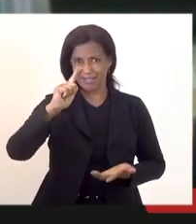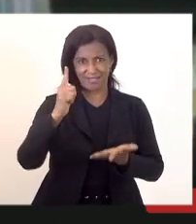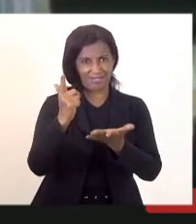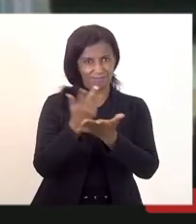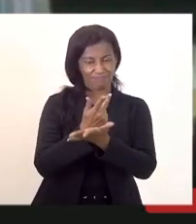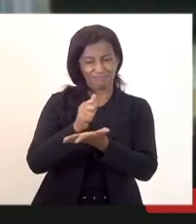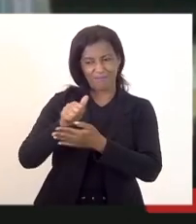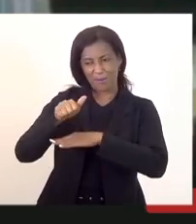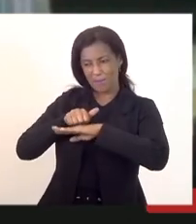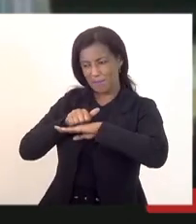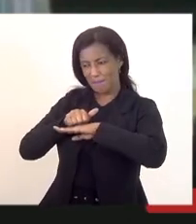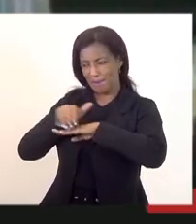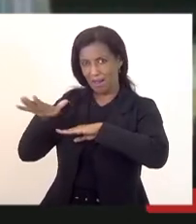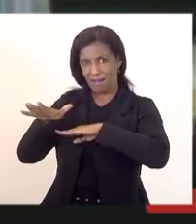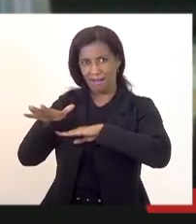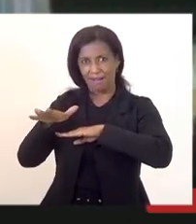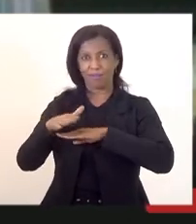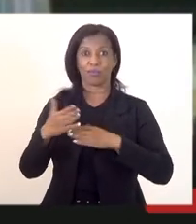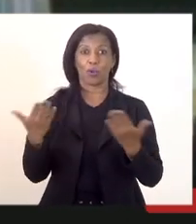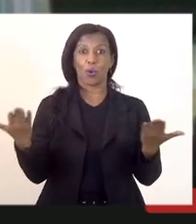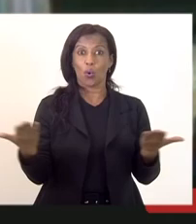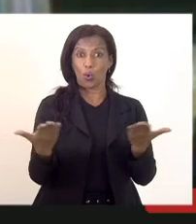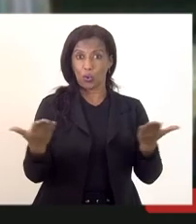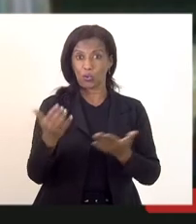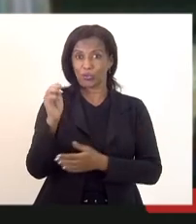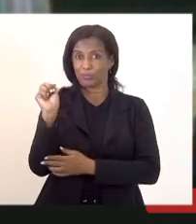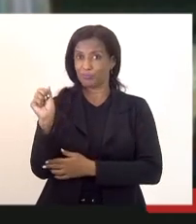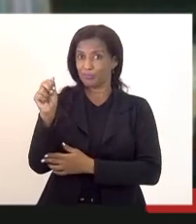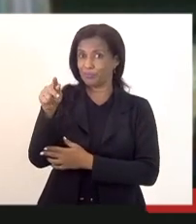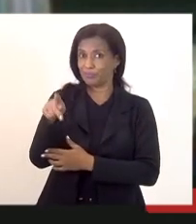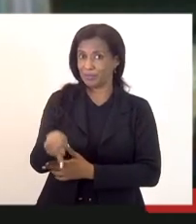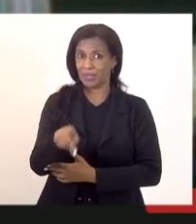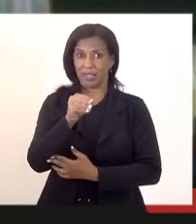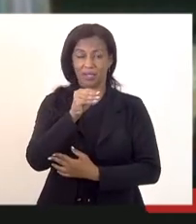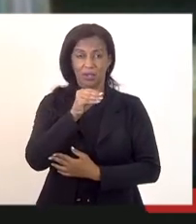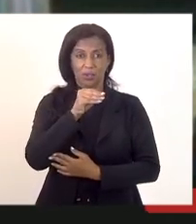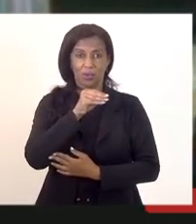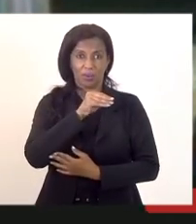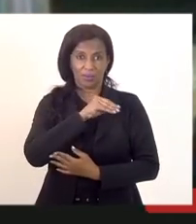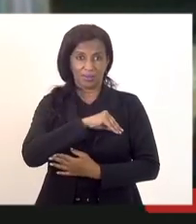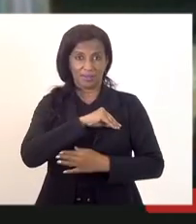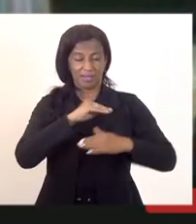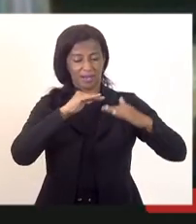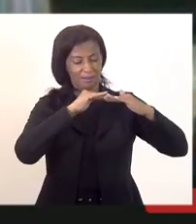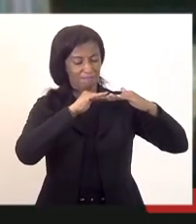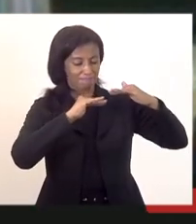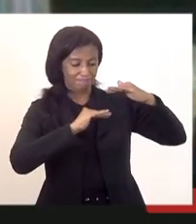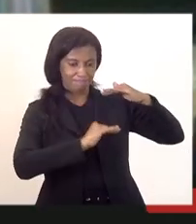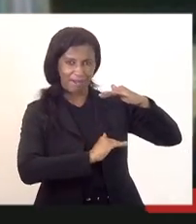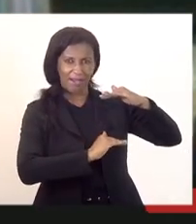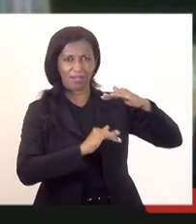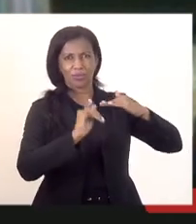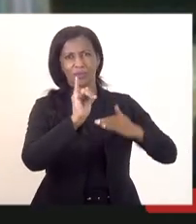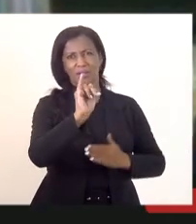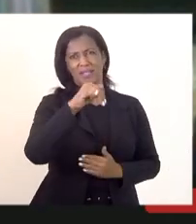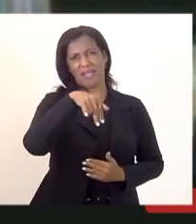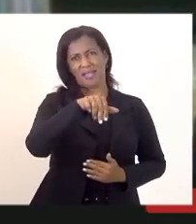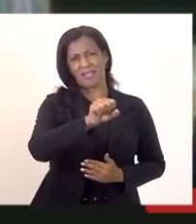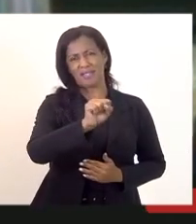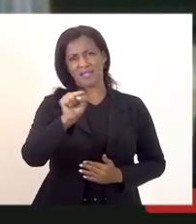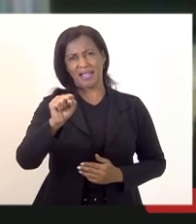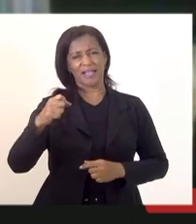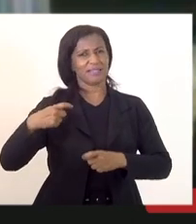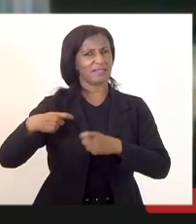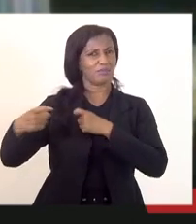de patente hoje foram aposentados recebendo o teto do INSS estão brigando aí junto à justiça junto